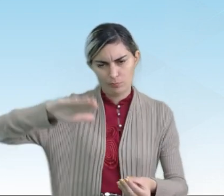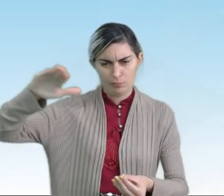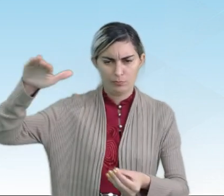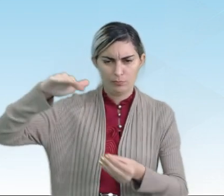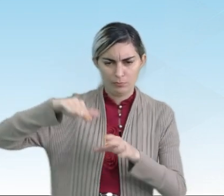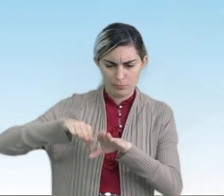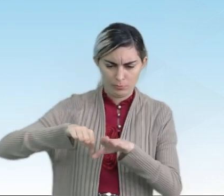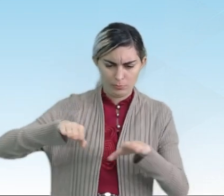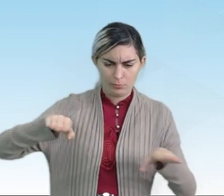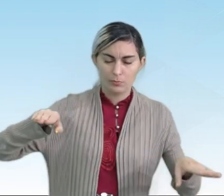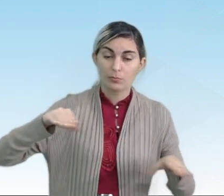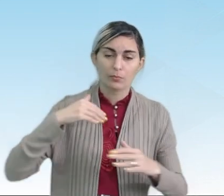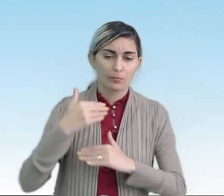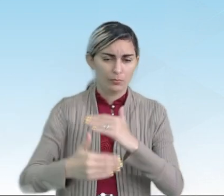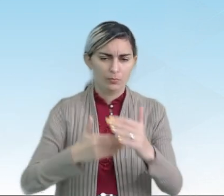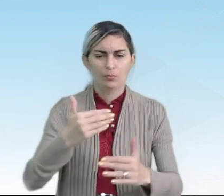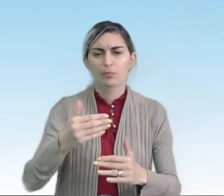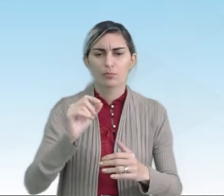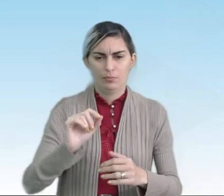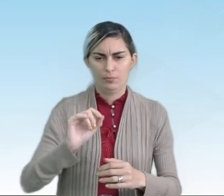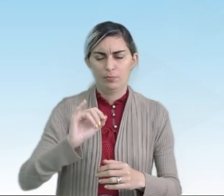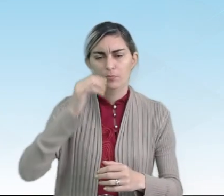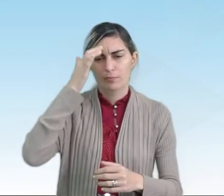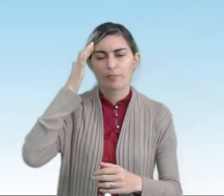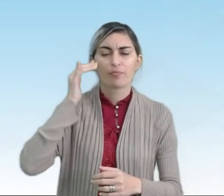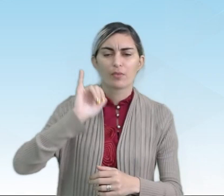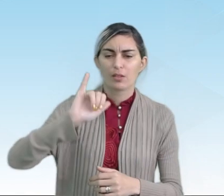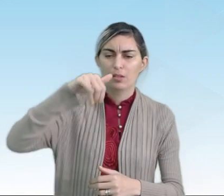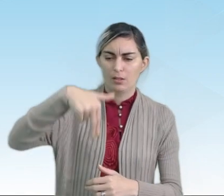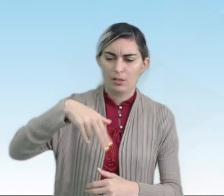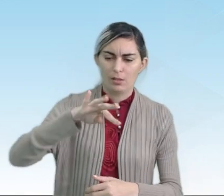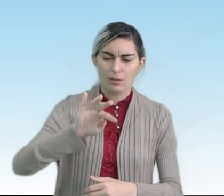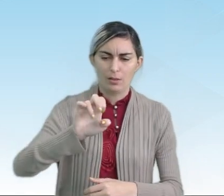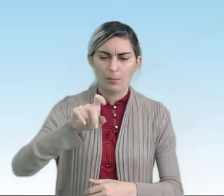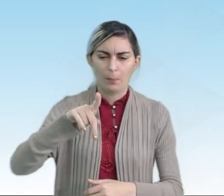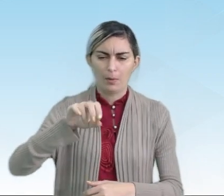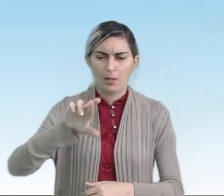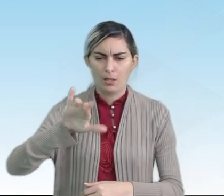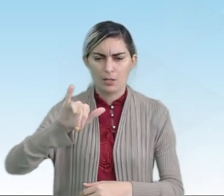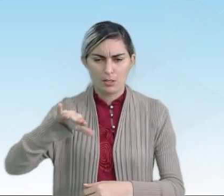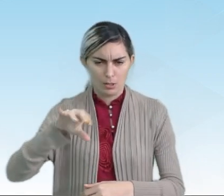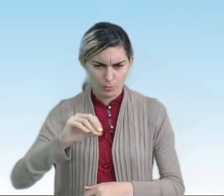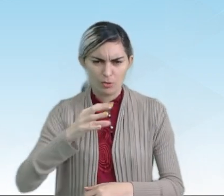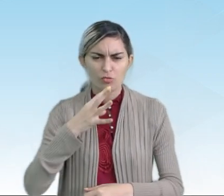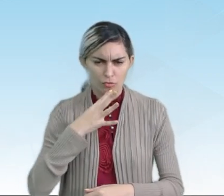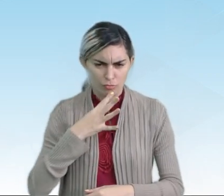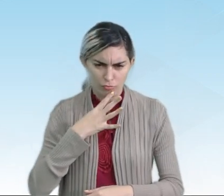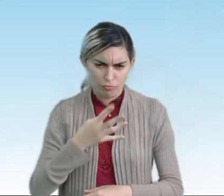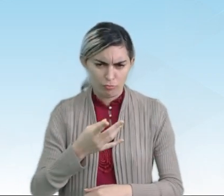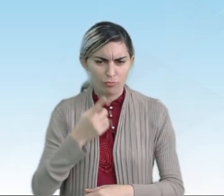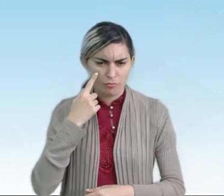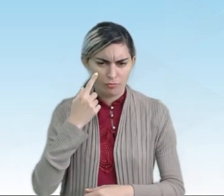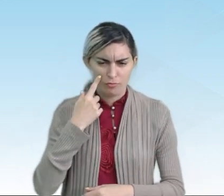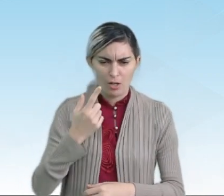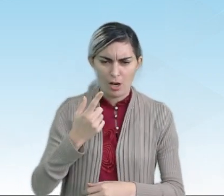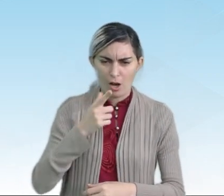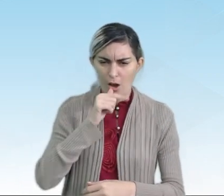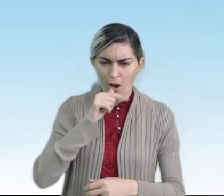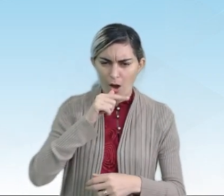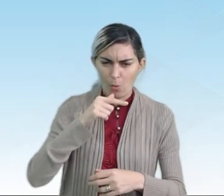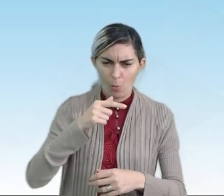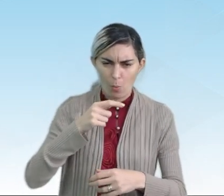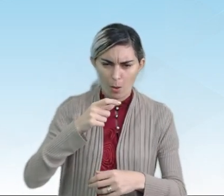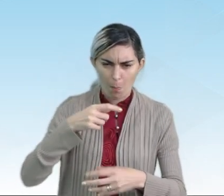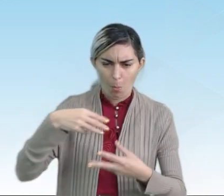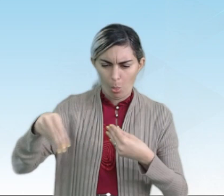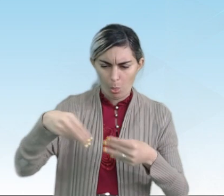processo denominado por intemperismo. Certamente você já ouviu deitado. Água mole, pedra dura,